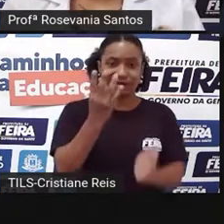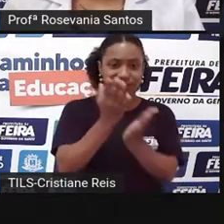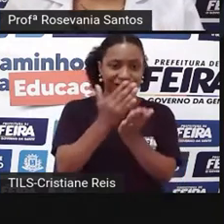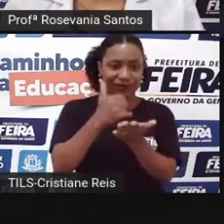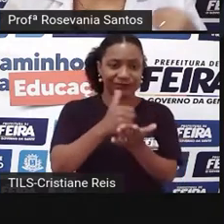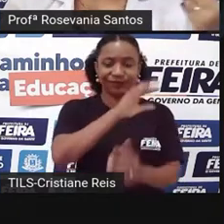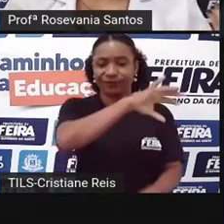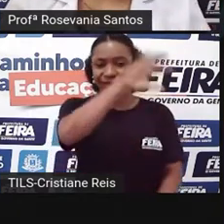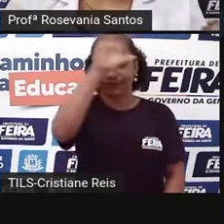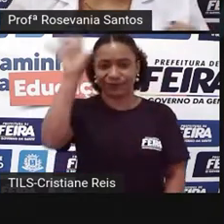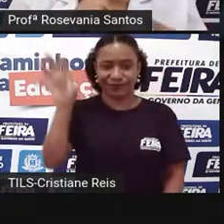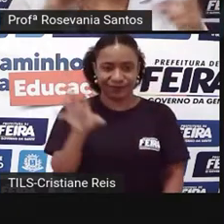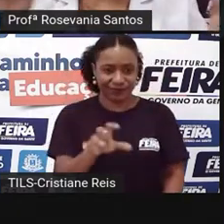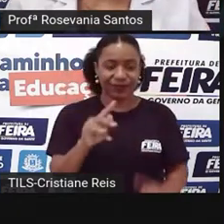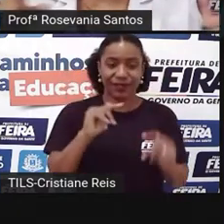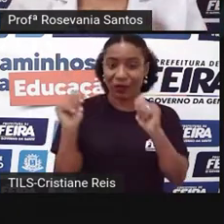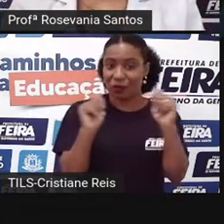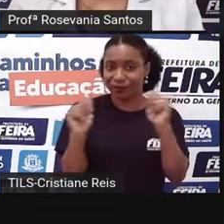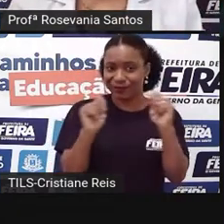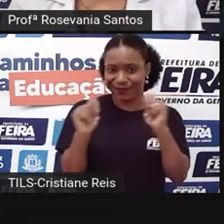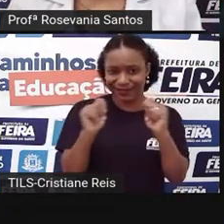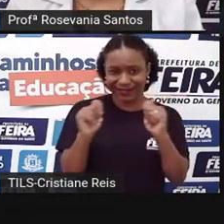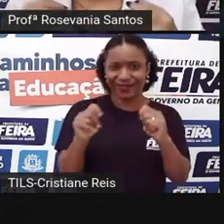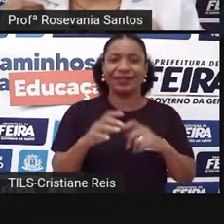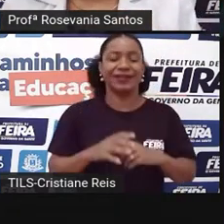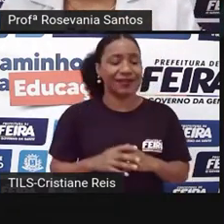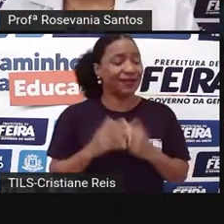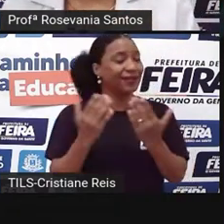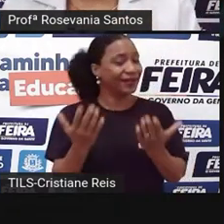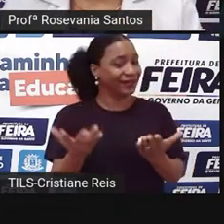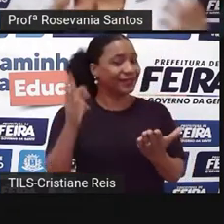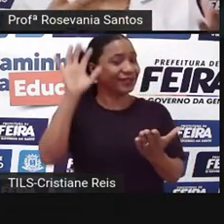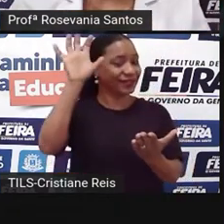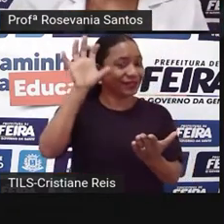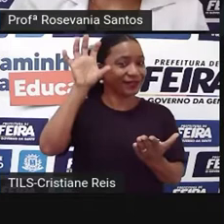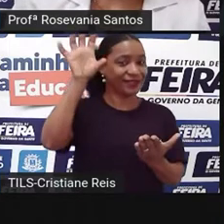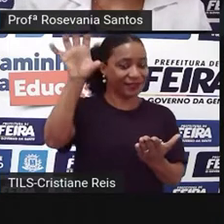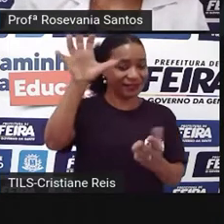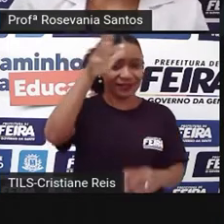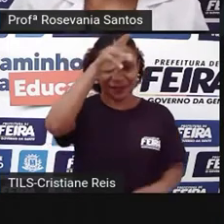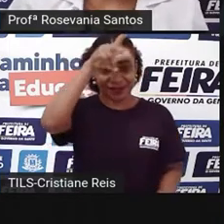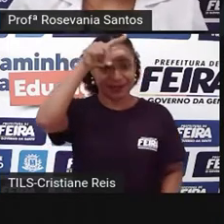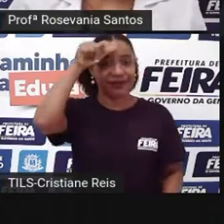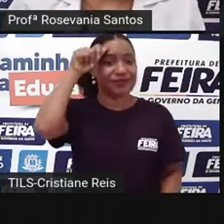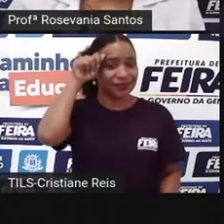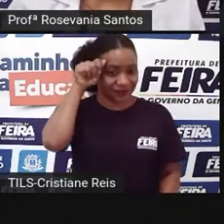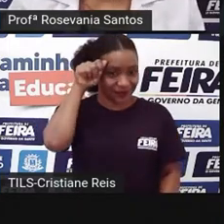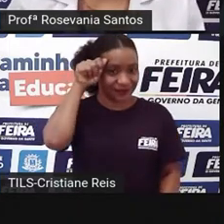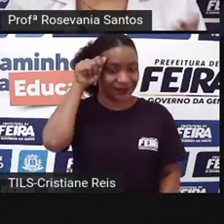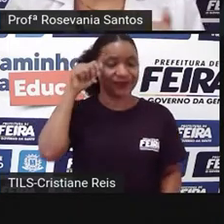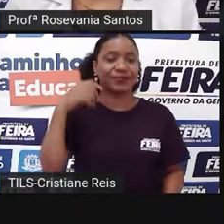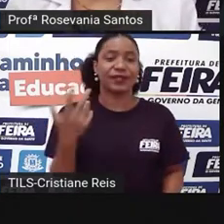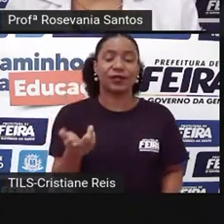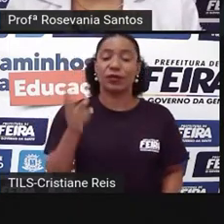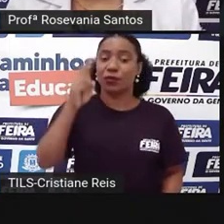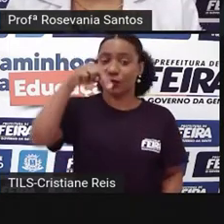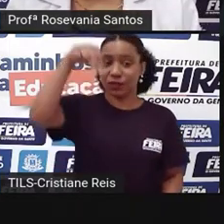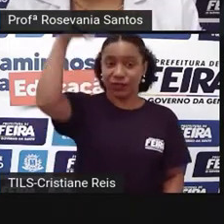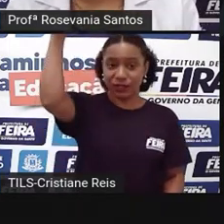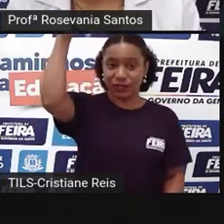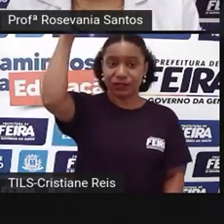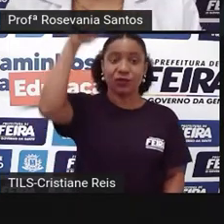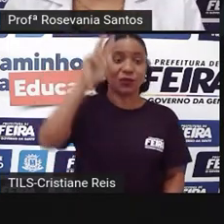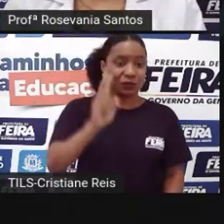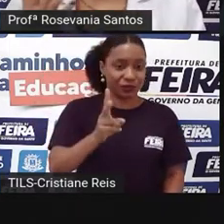aí ele coloca, no caso, né, a região Amazônia, o nordeste, continua com o nome nordeste, e a região